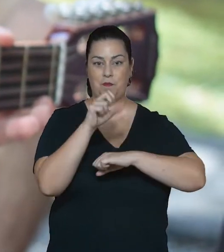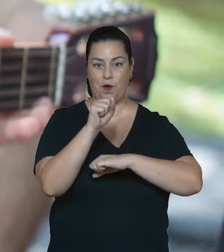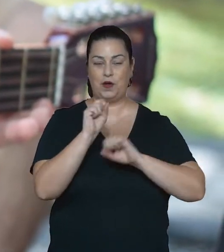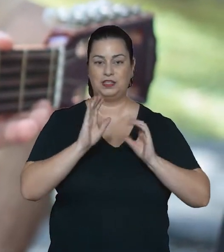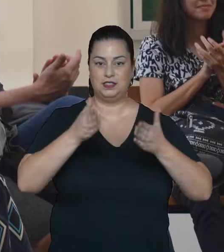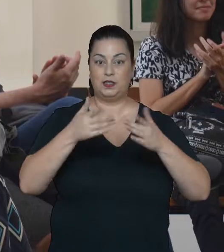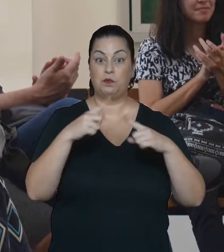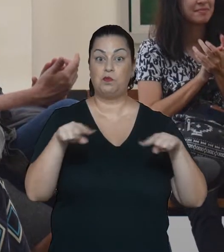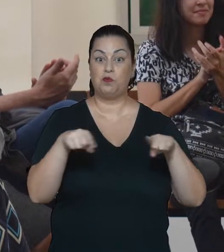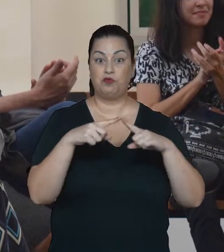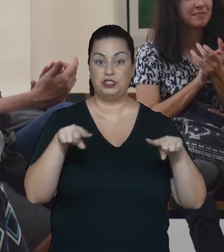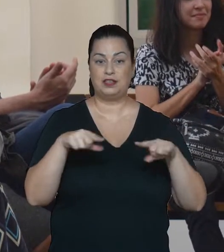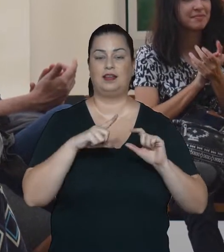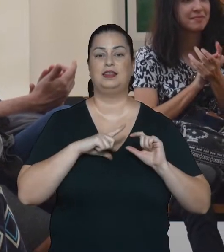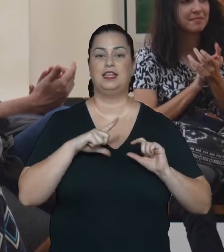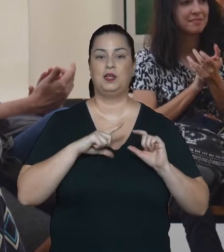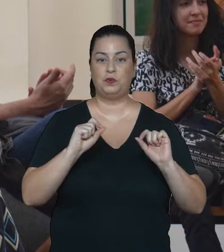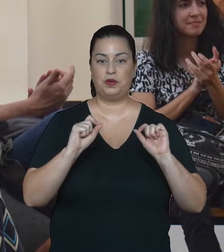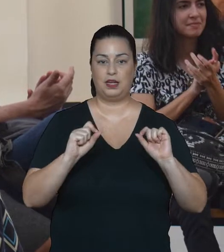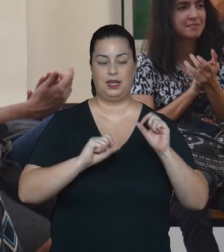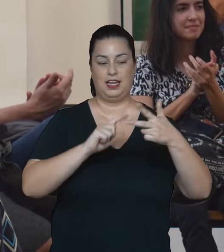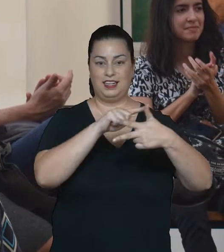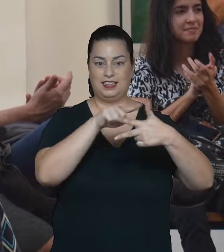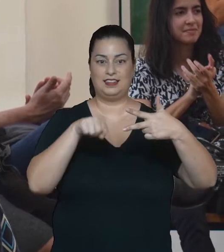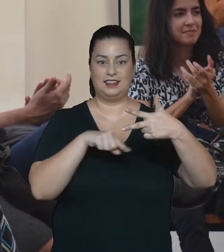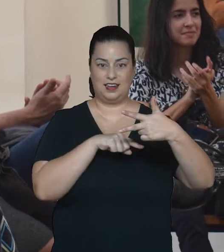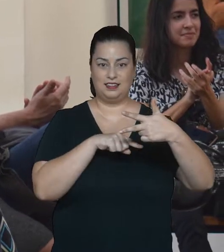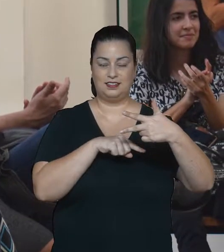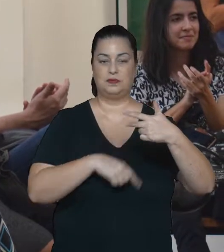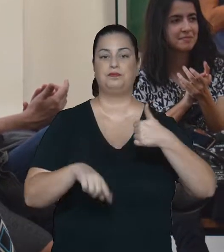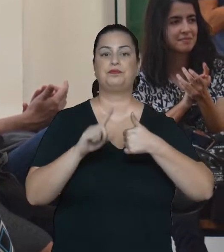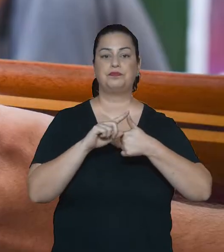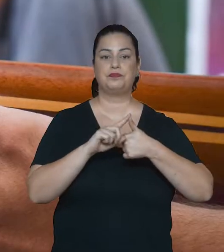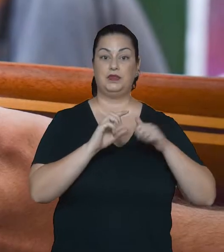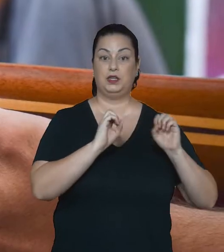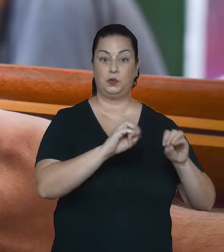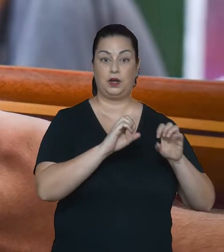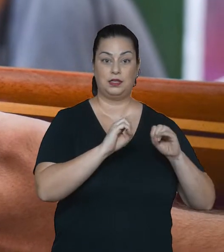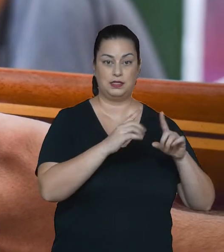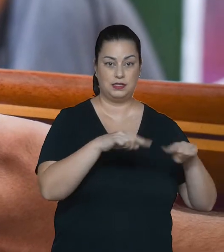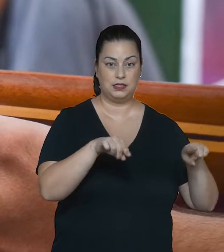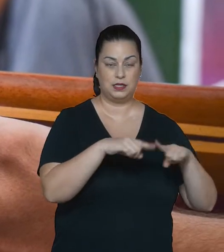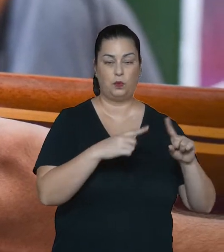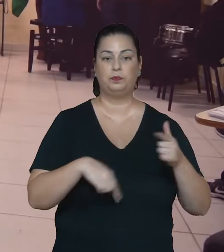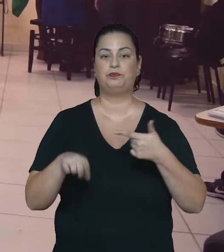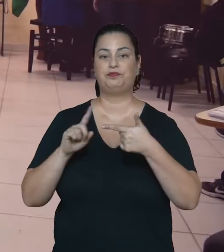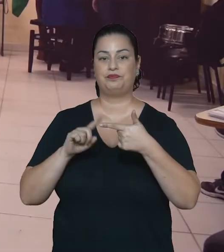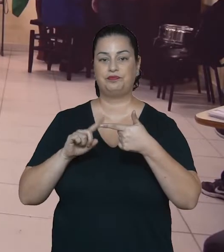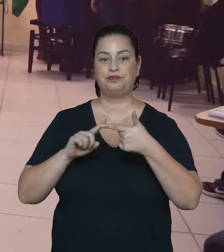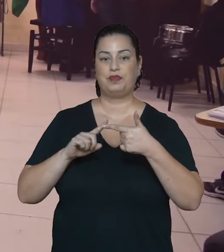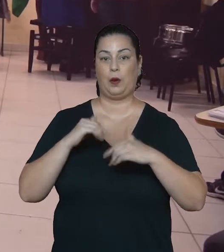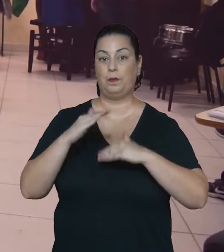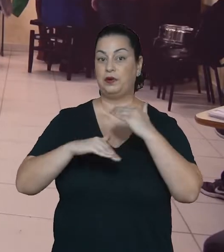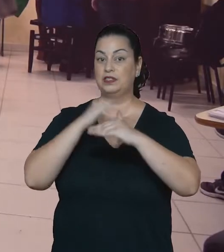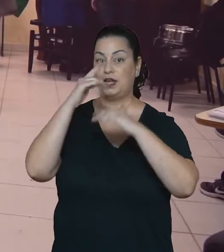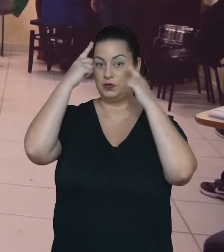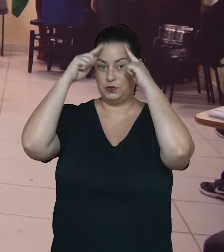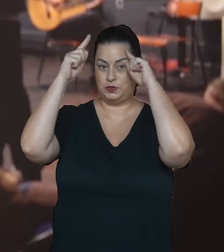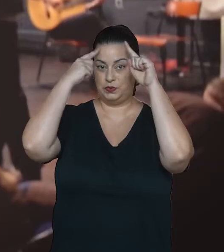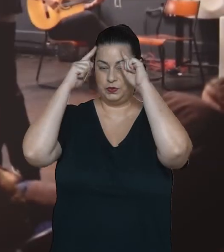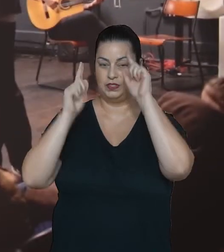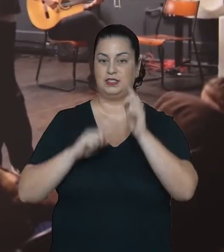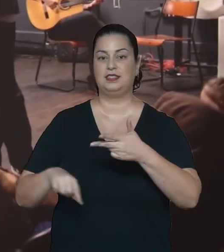Programa de Pós-Graduação em Músicas, estão organizados em três linhas de pesquisa. Educação musical,